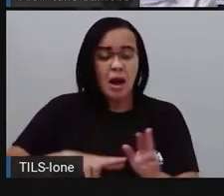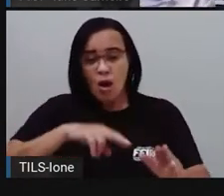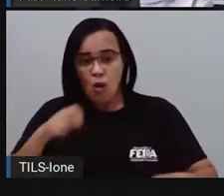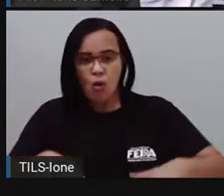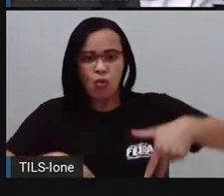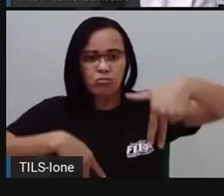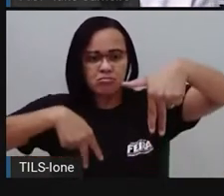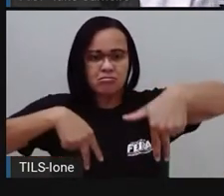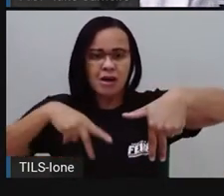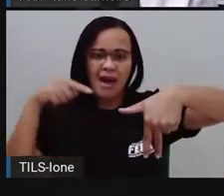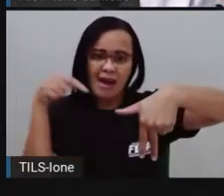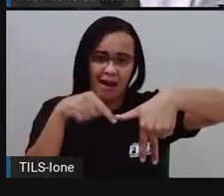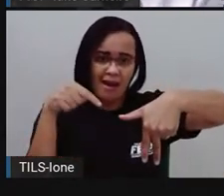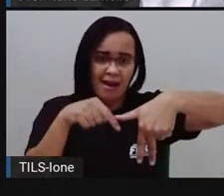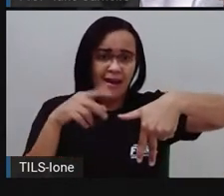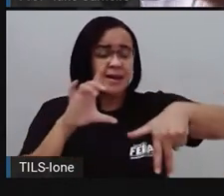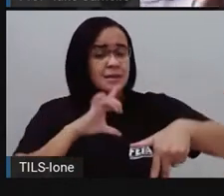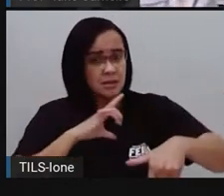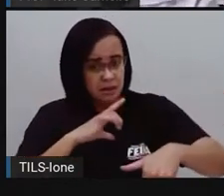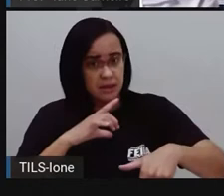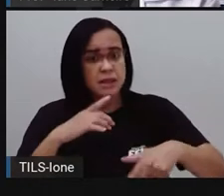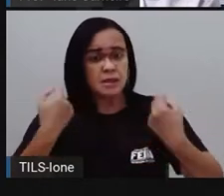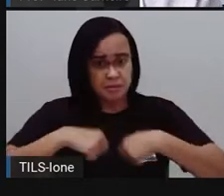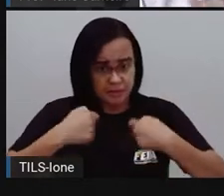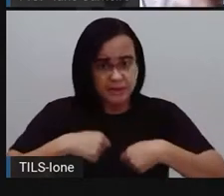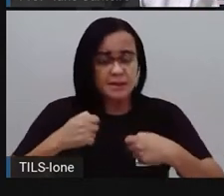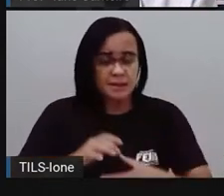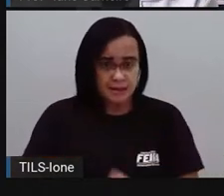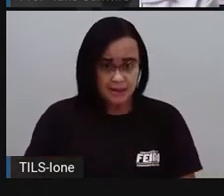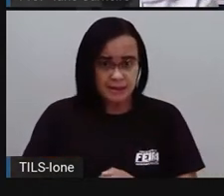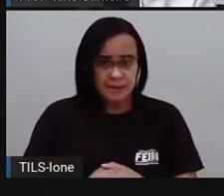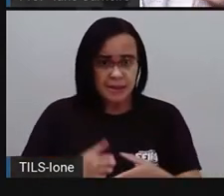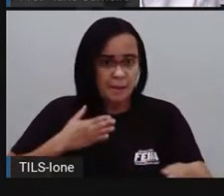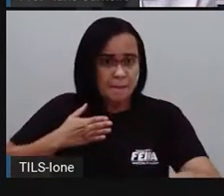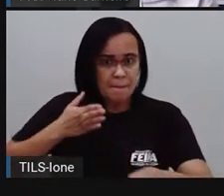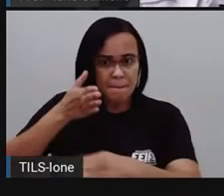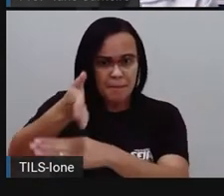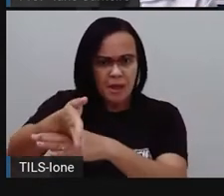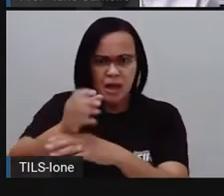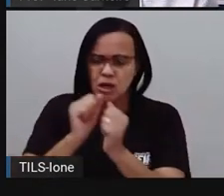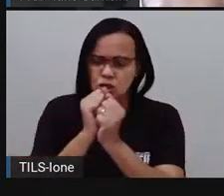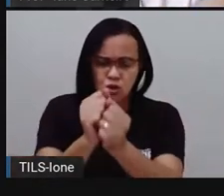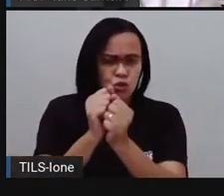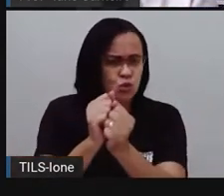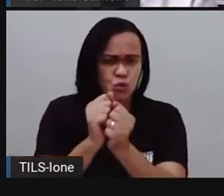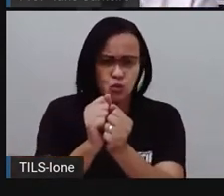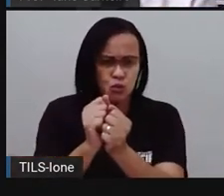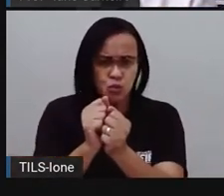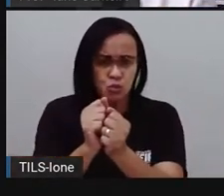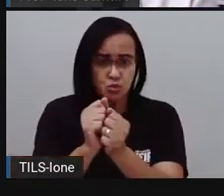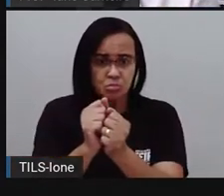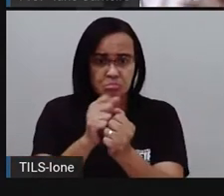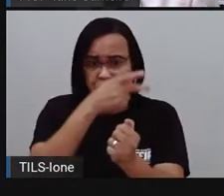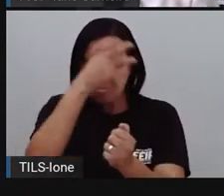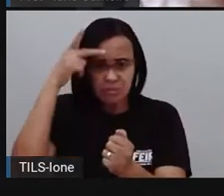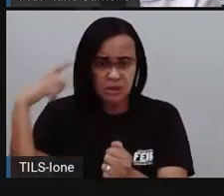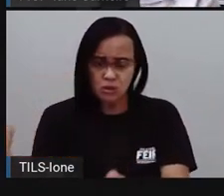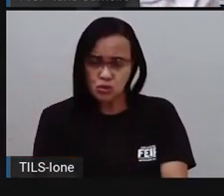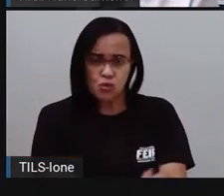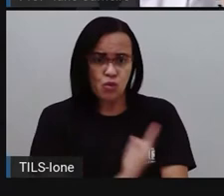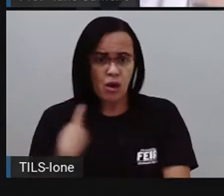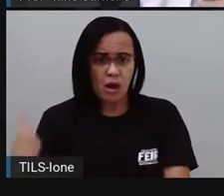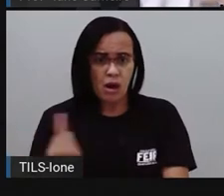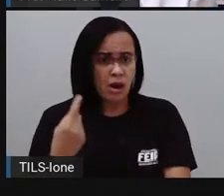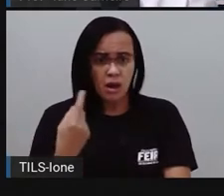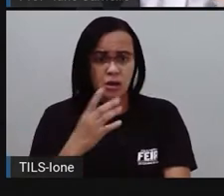mas que todas as peças do jogo consigam entrar, né? Fazer parte do jogo. E quem são as peças do jogo, da vida